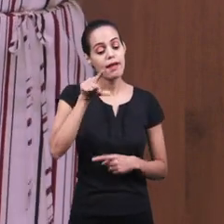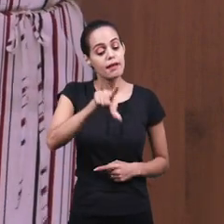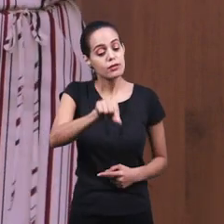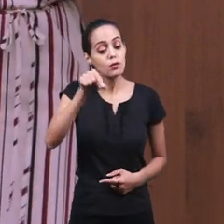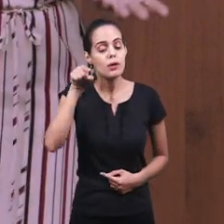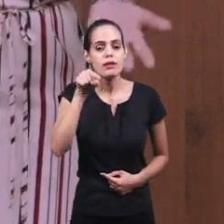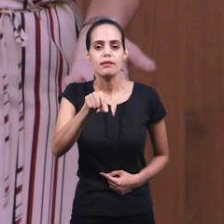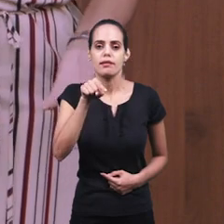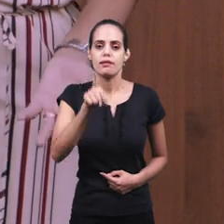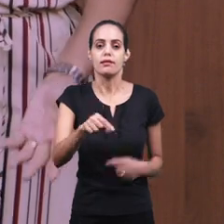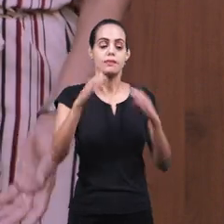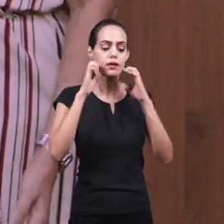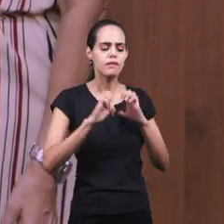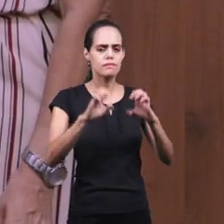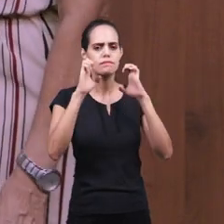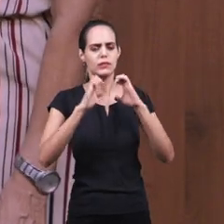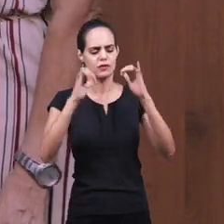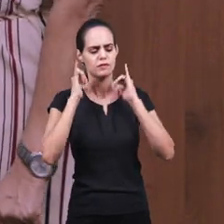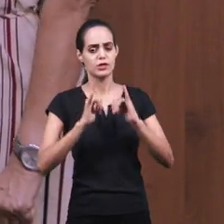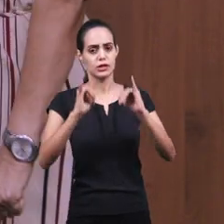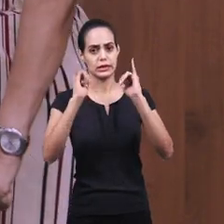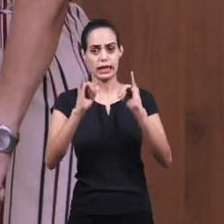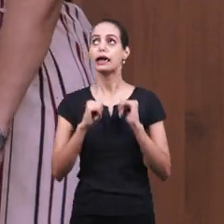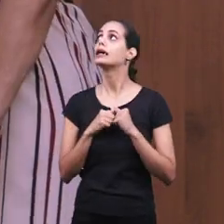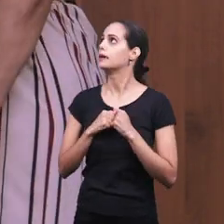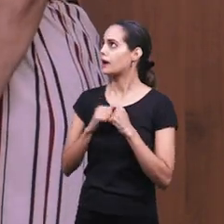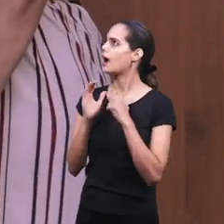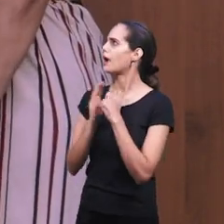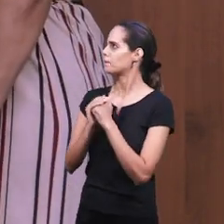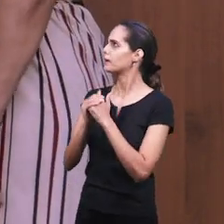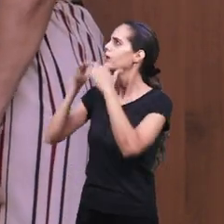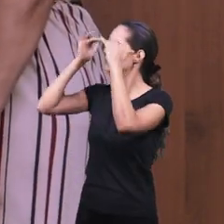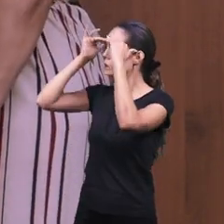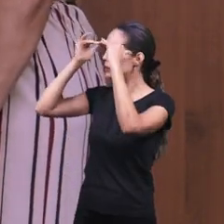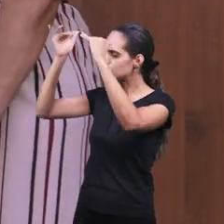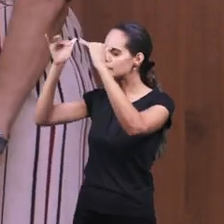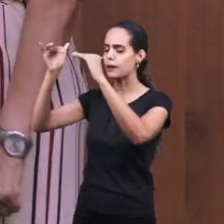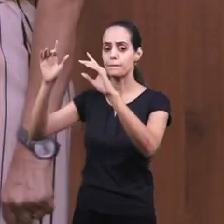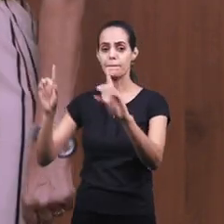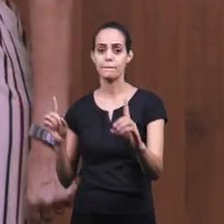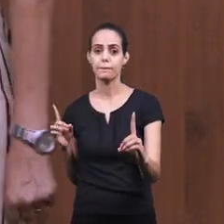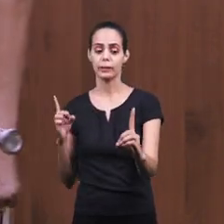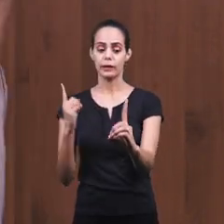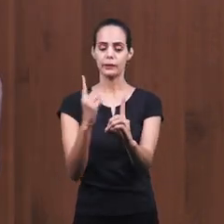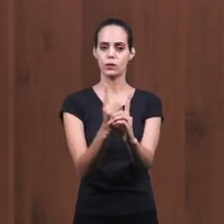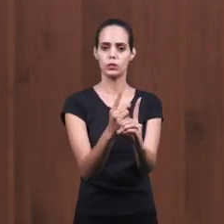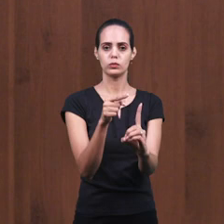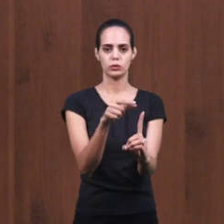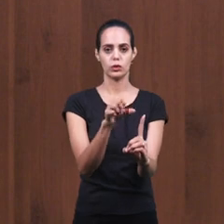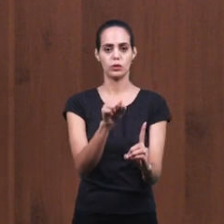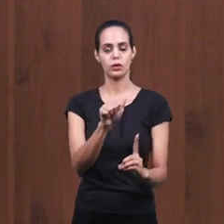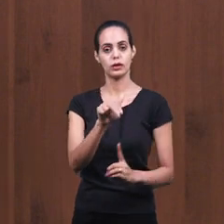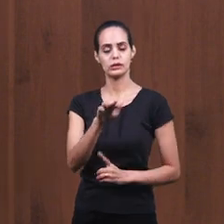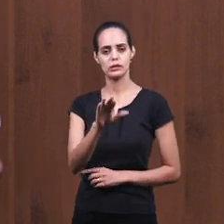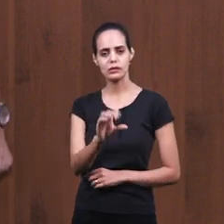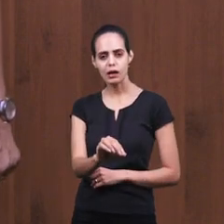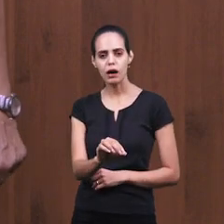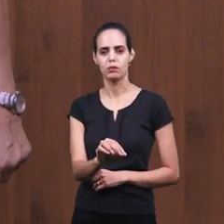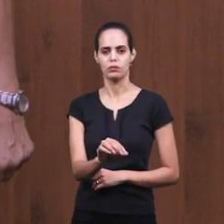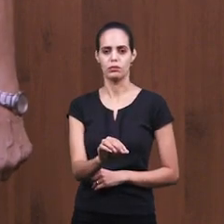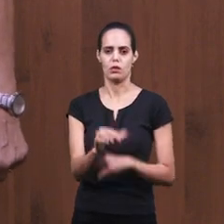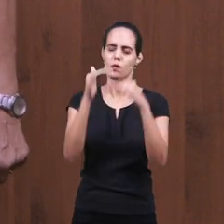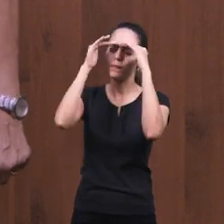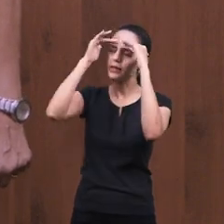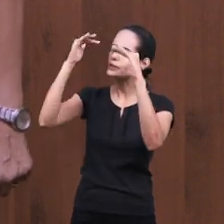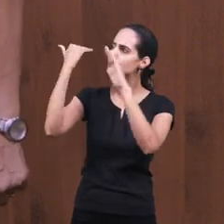levar o meu nome Ananias então foi até Saulo E fez tudo como o Senhor